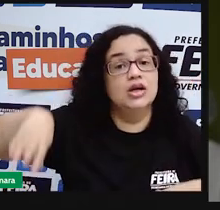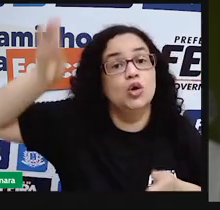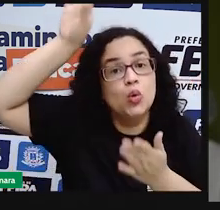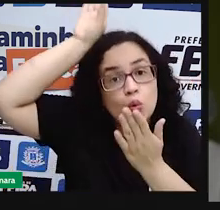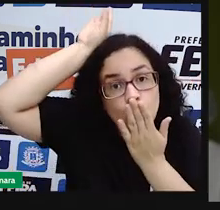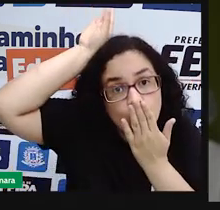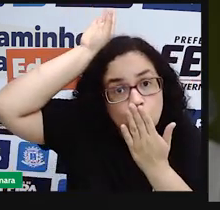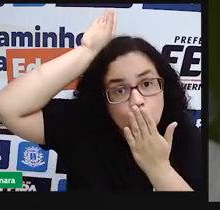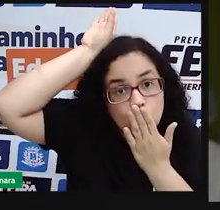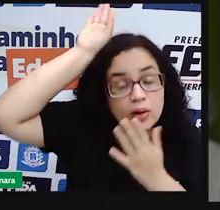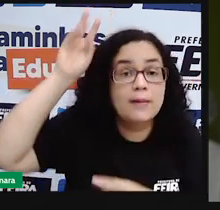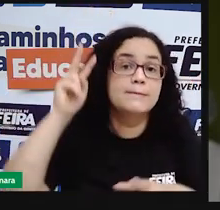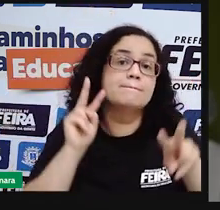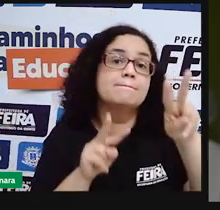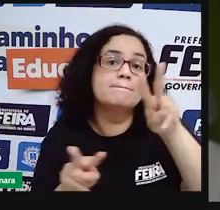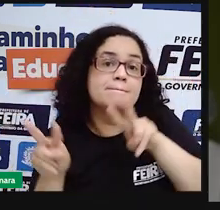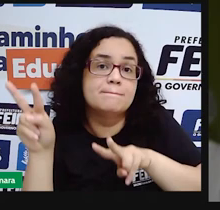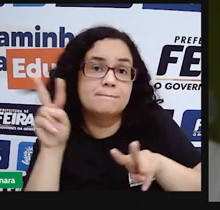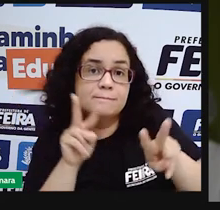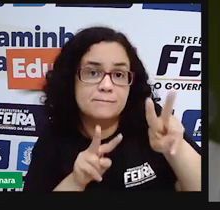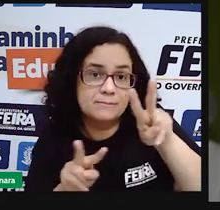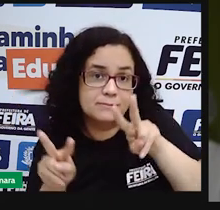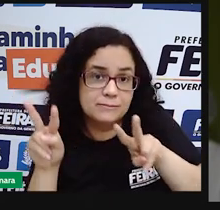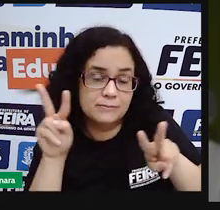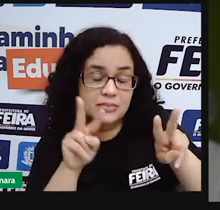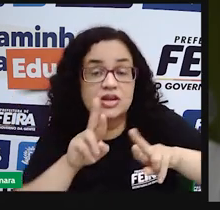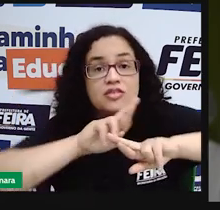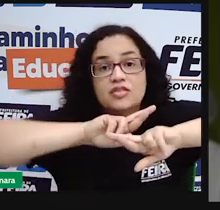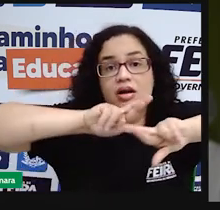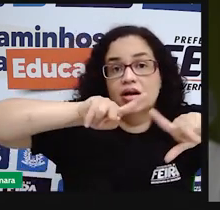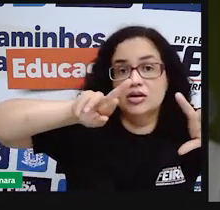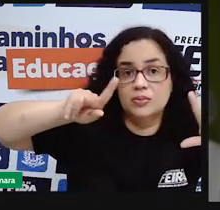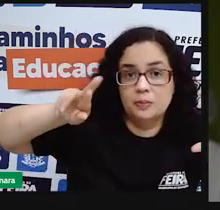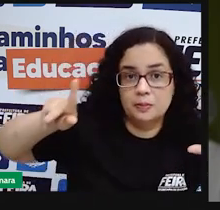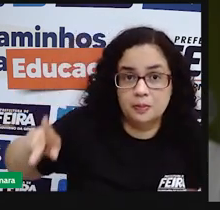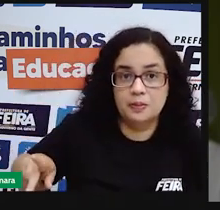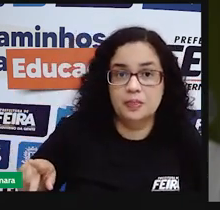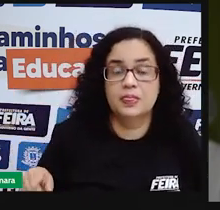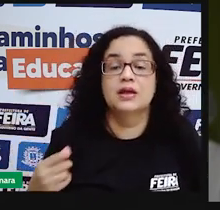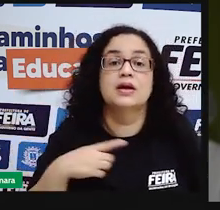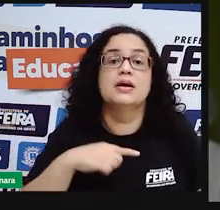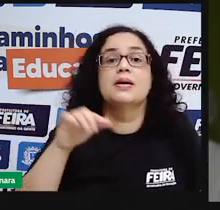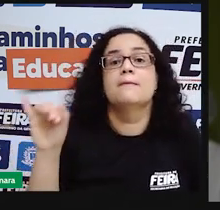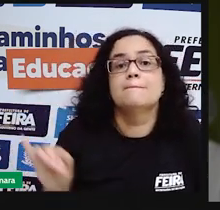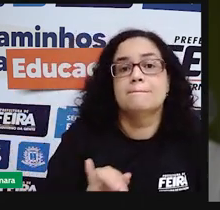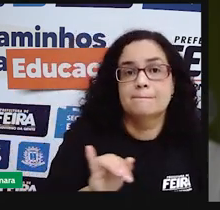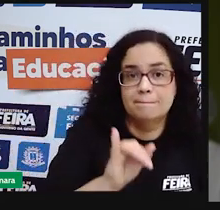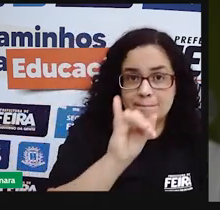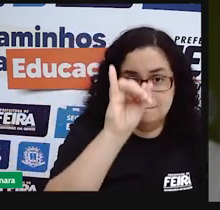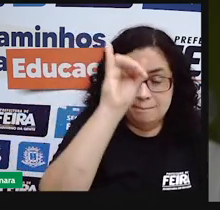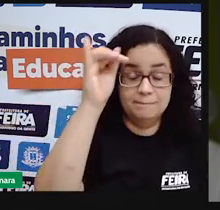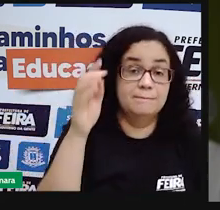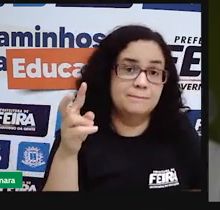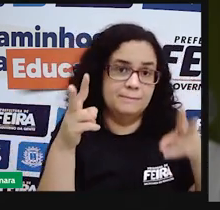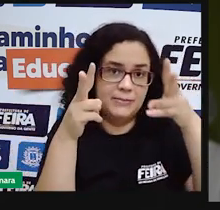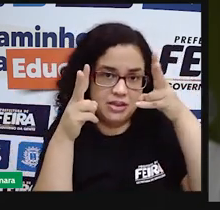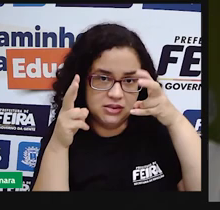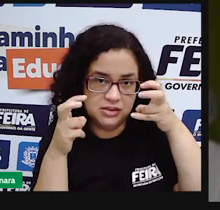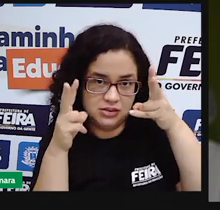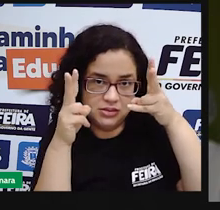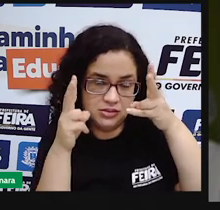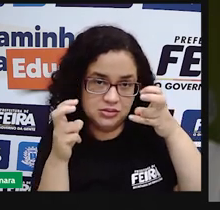para a gente observar o quanto é diverso, né? Um ponto muito importante é perceber que os